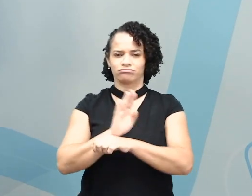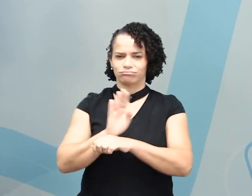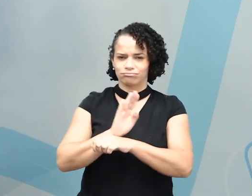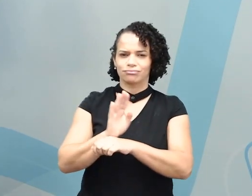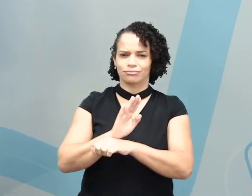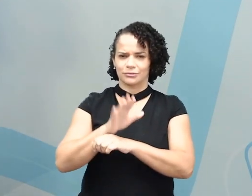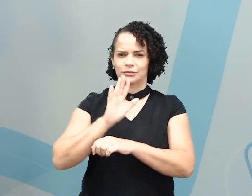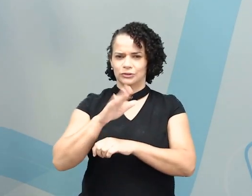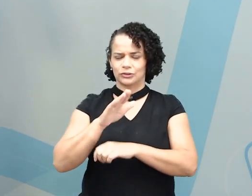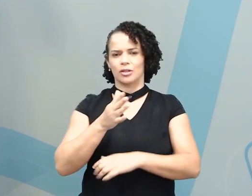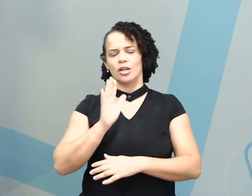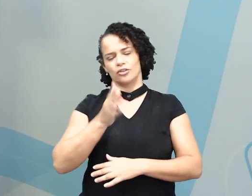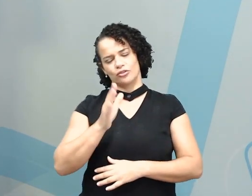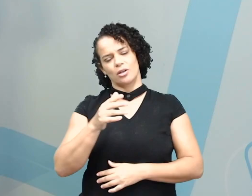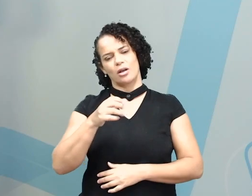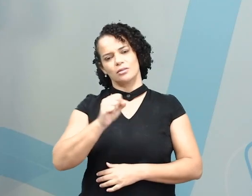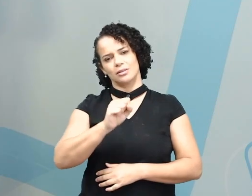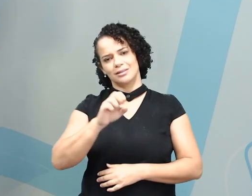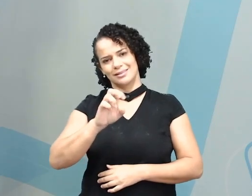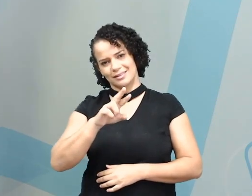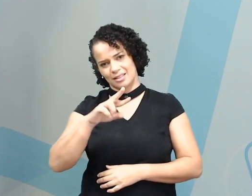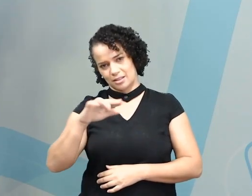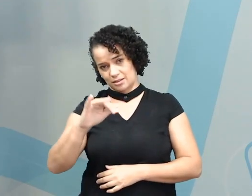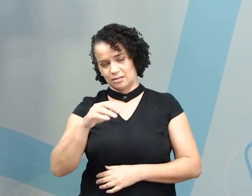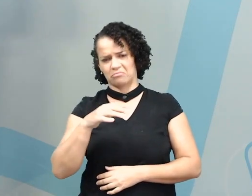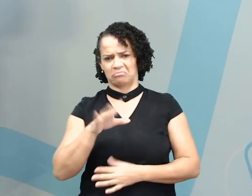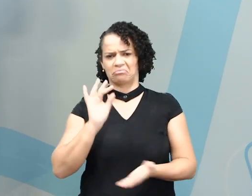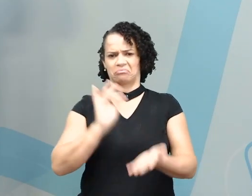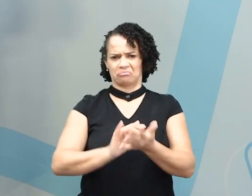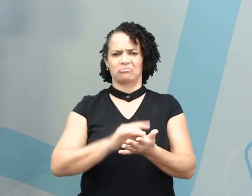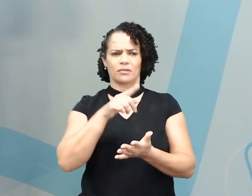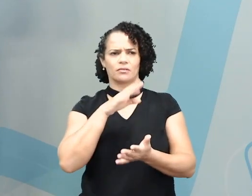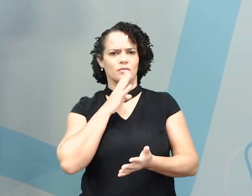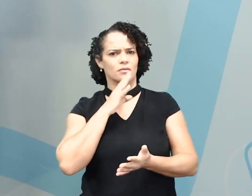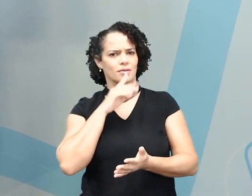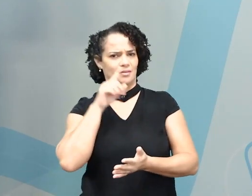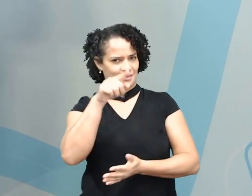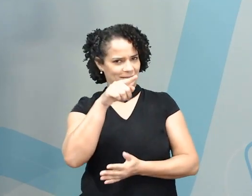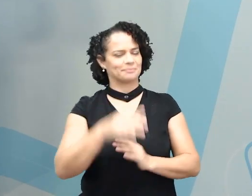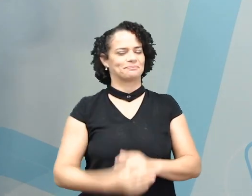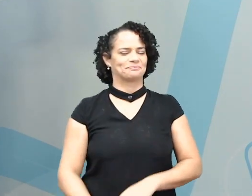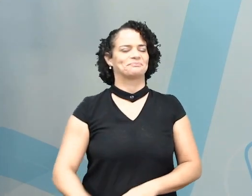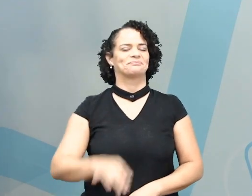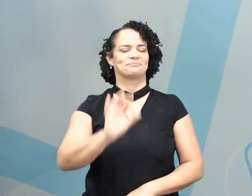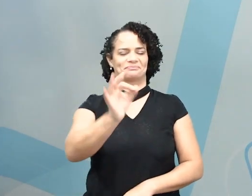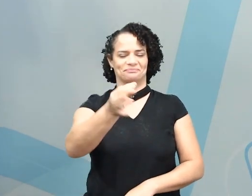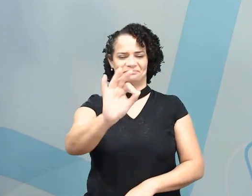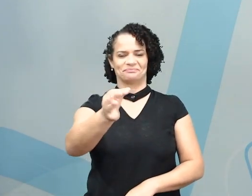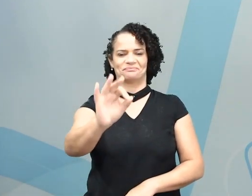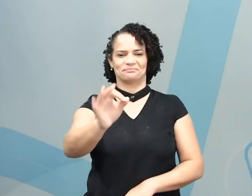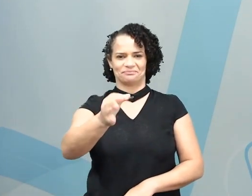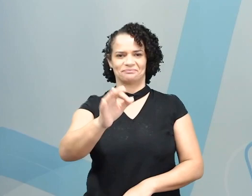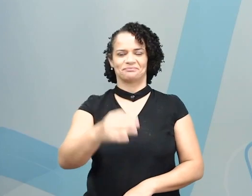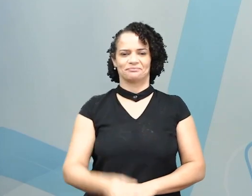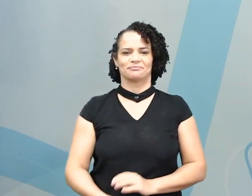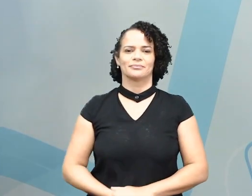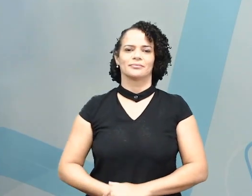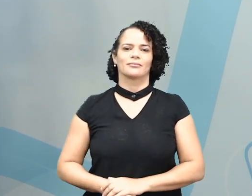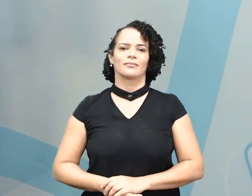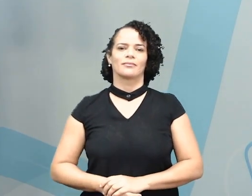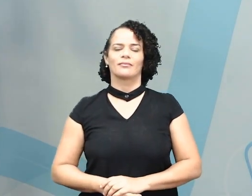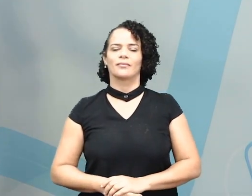em alguma série. Absoluta! Vocês conhecem ele? Isso mesmo! O ator Will Smith.